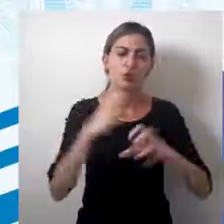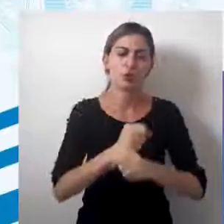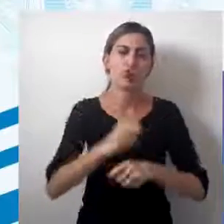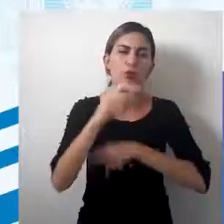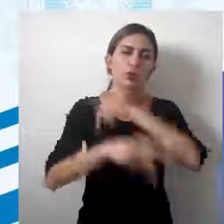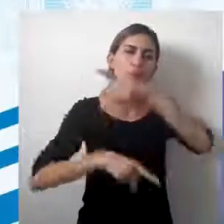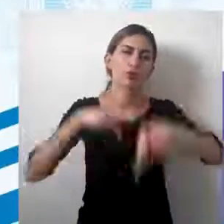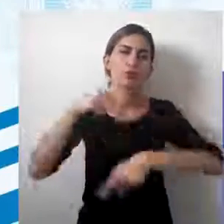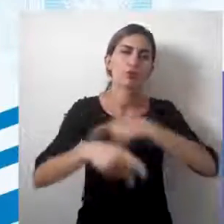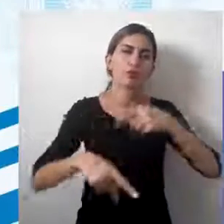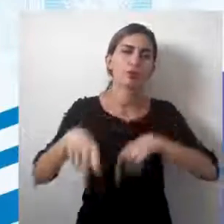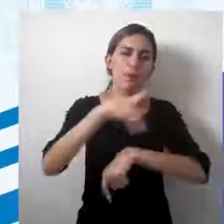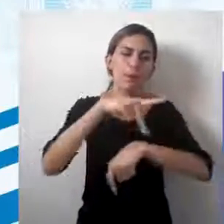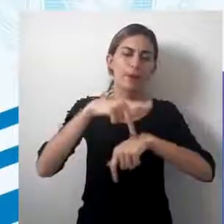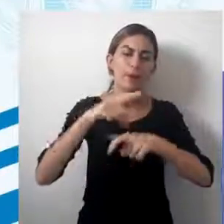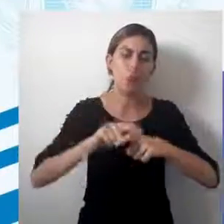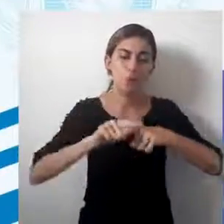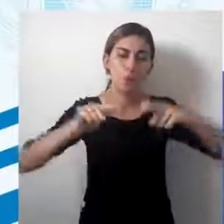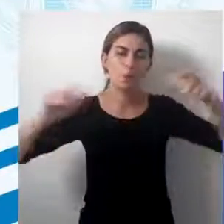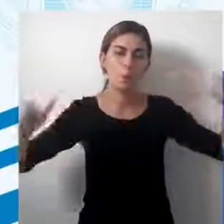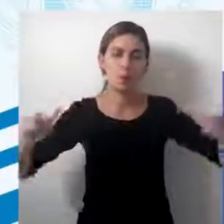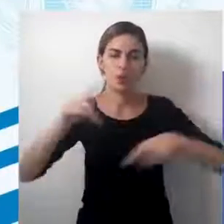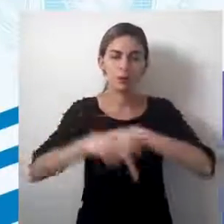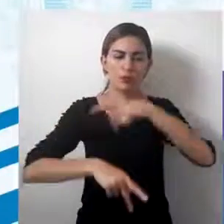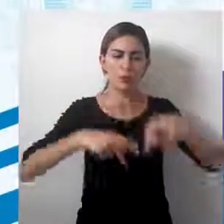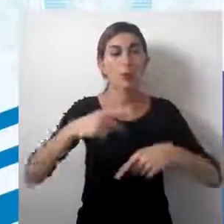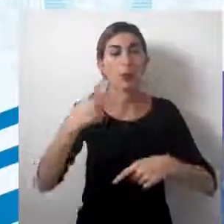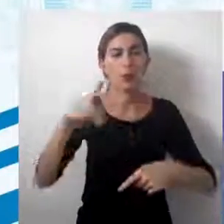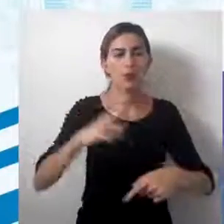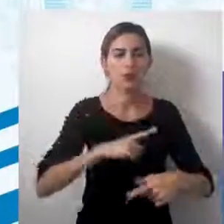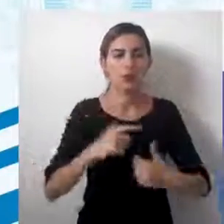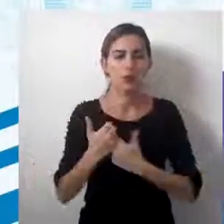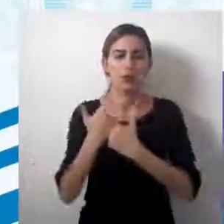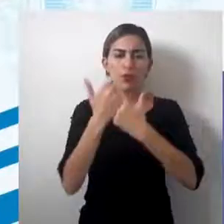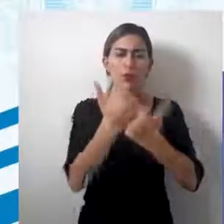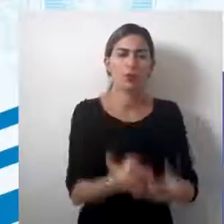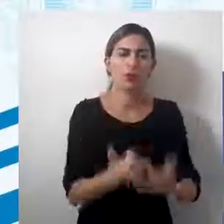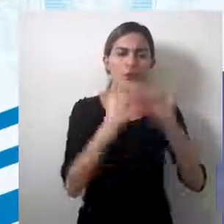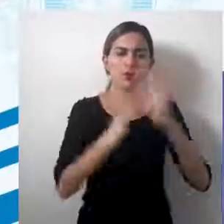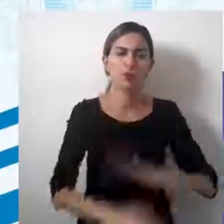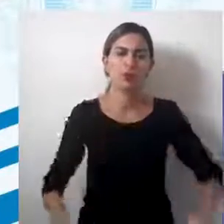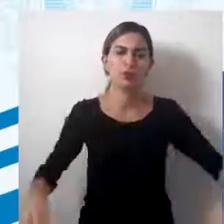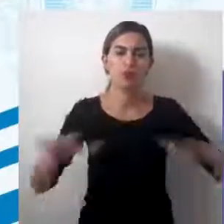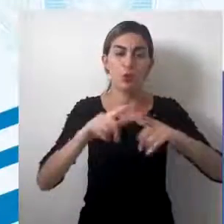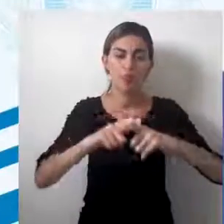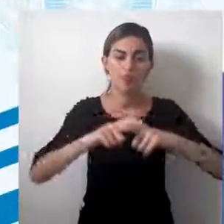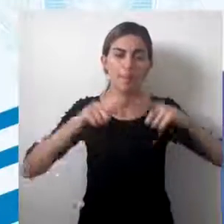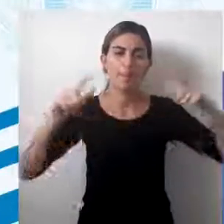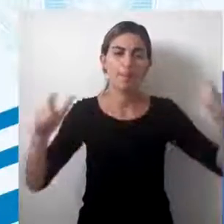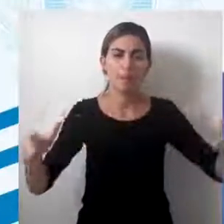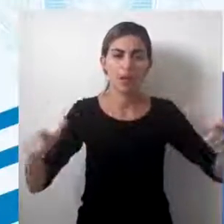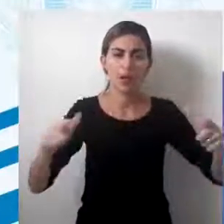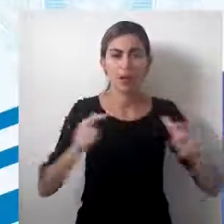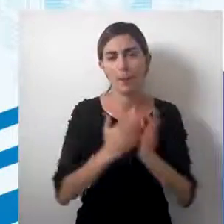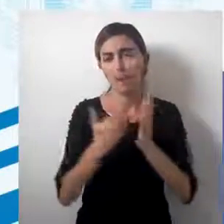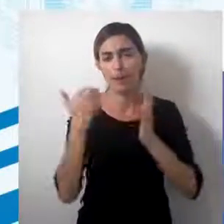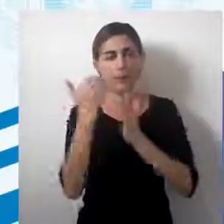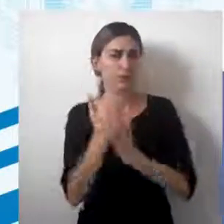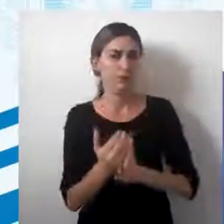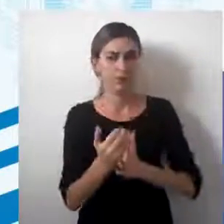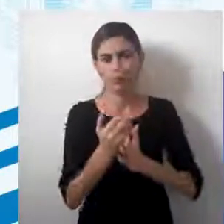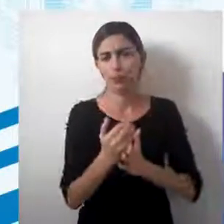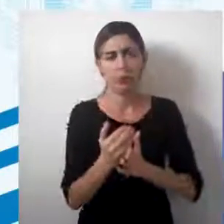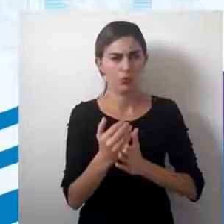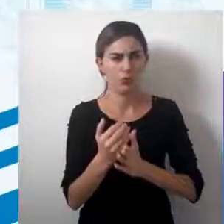população. Os países mais populosos, eles vão ter uma representação espacial mais densa, uma